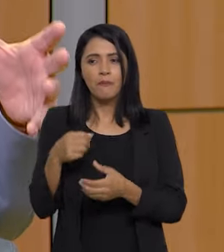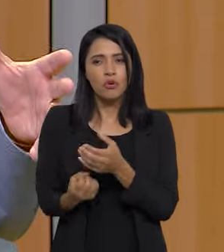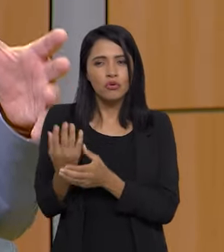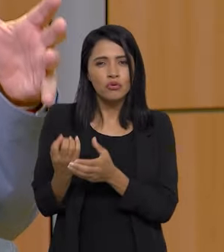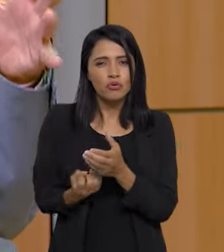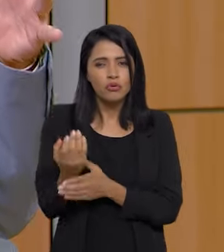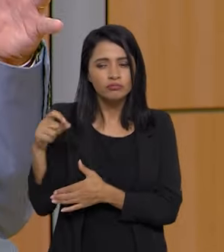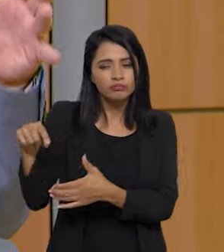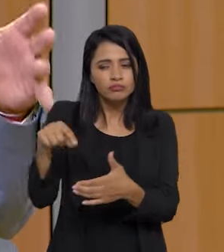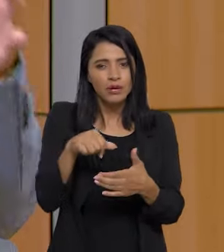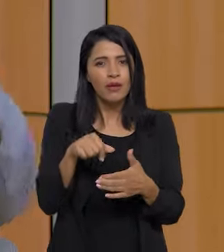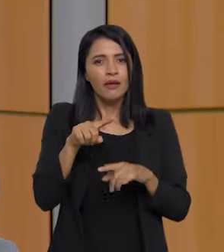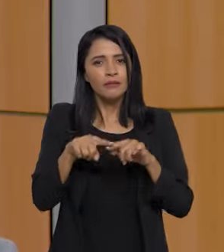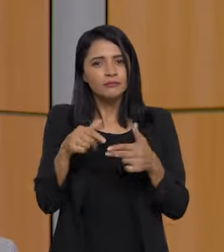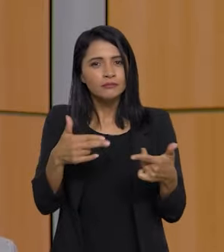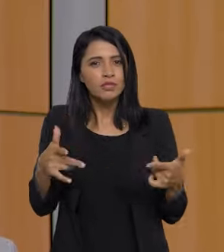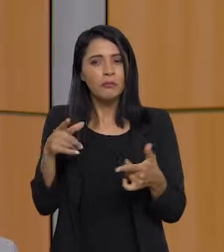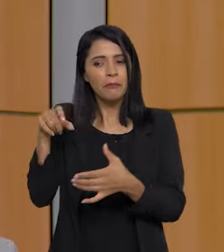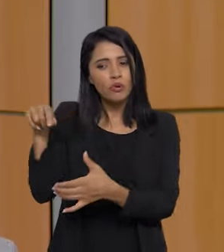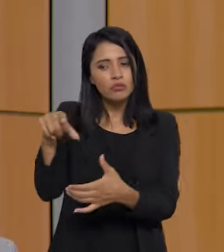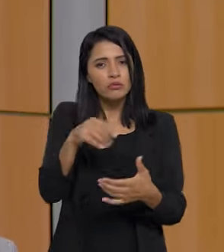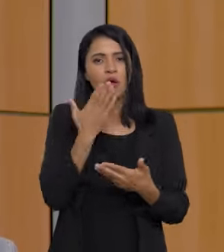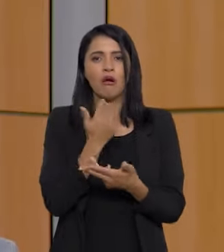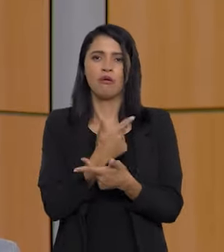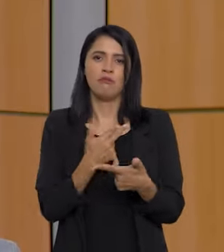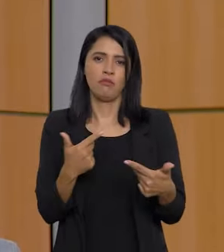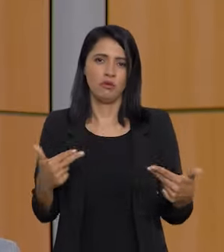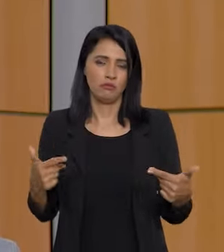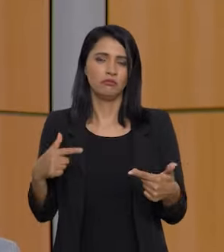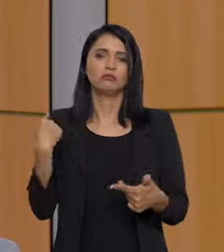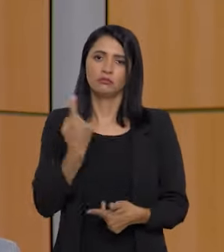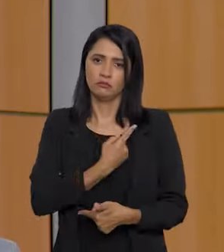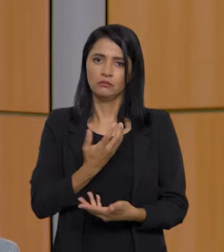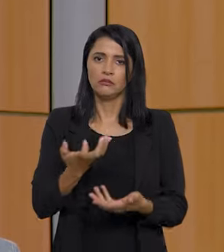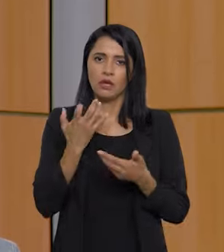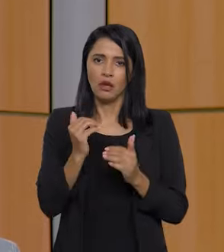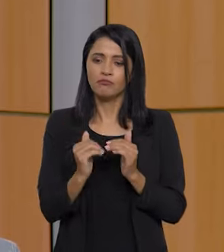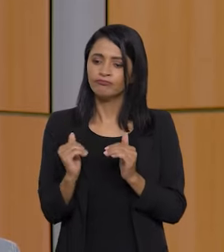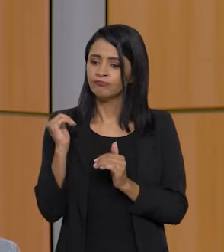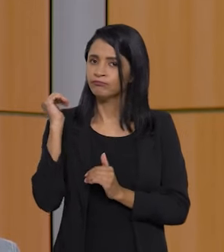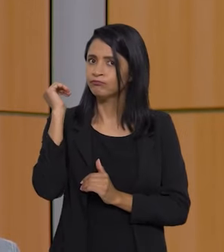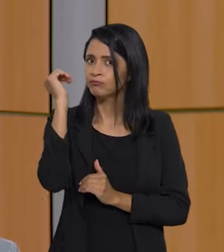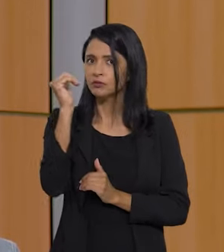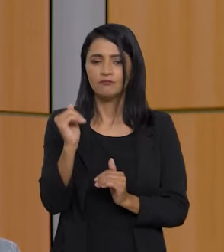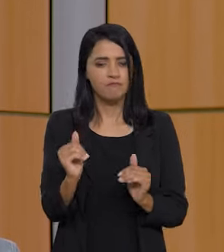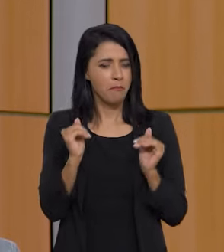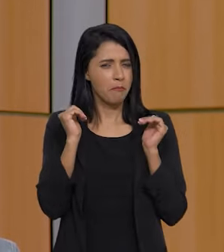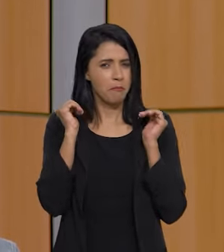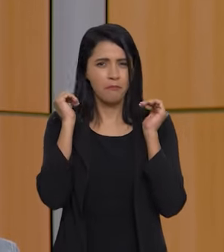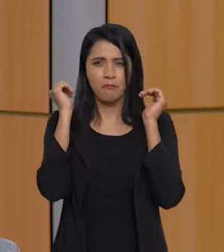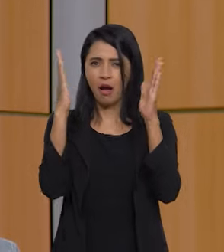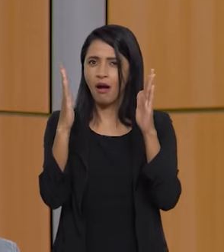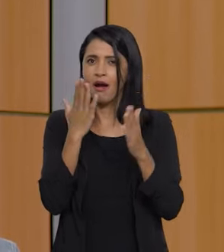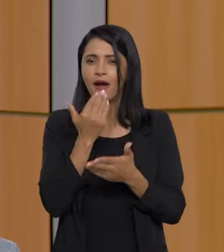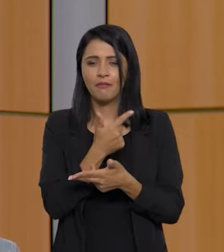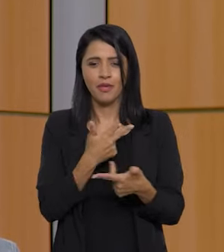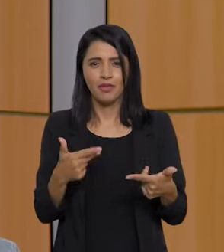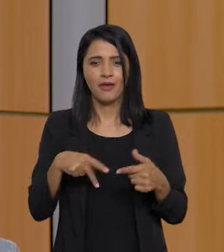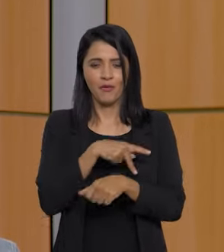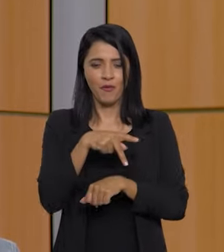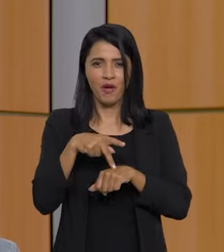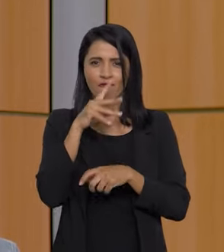mecanismos de produção de alimentos. Nós queremos soberania alimentar, um país que tenha soberania